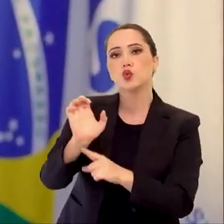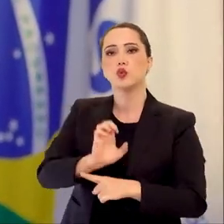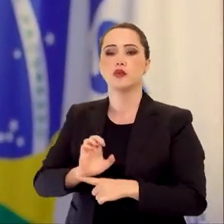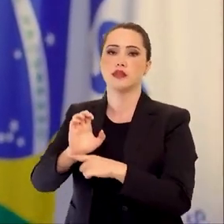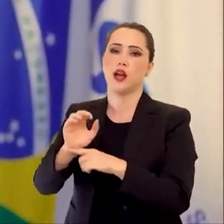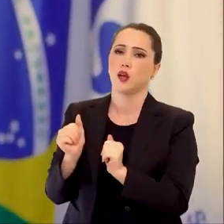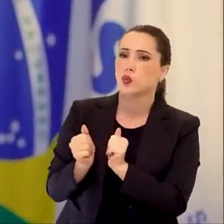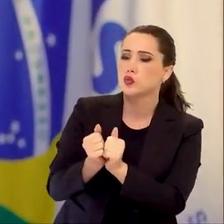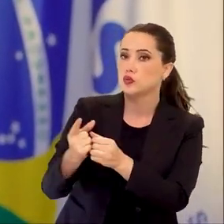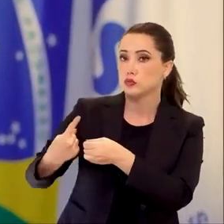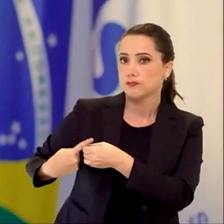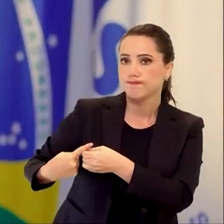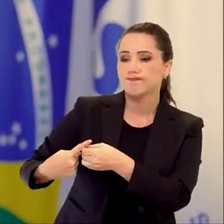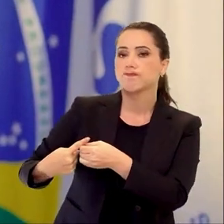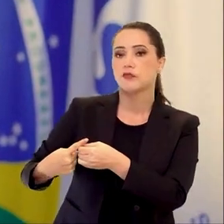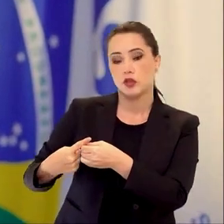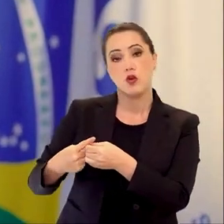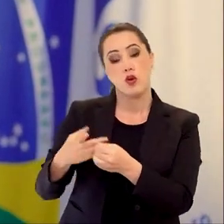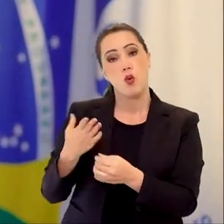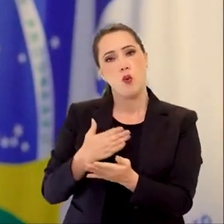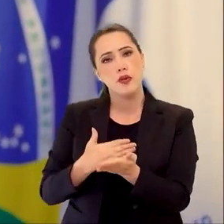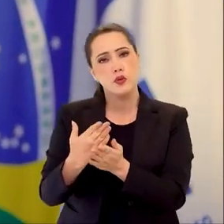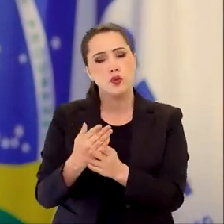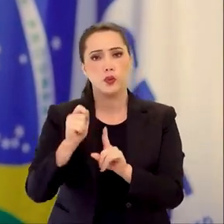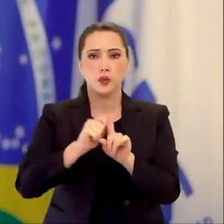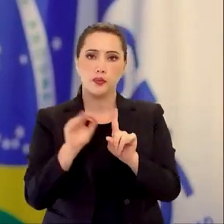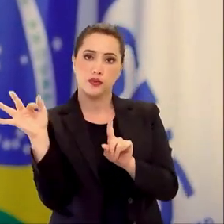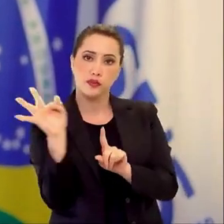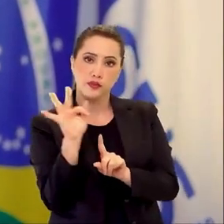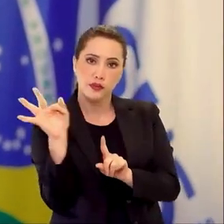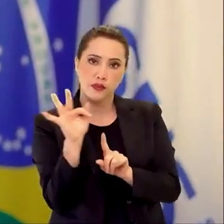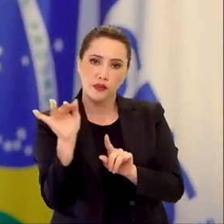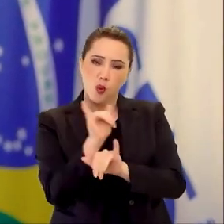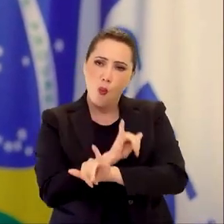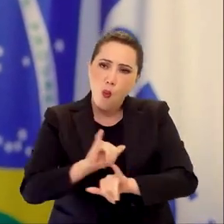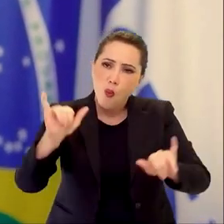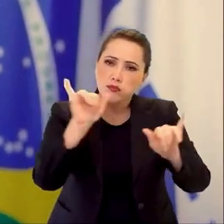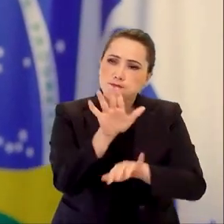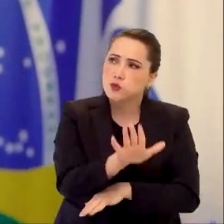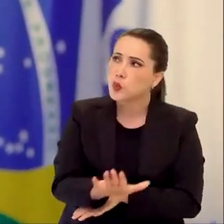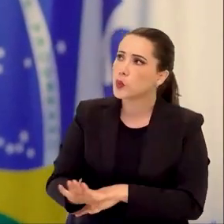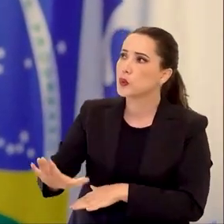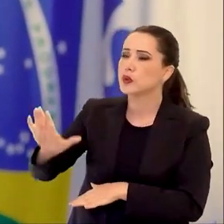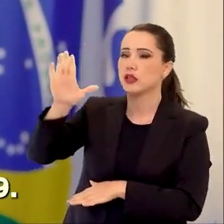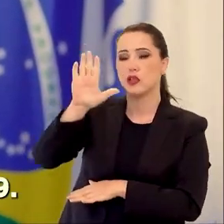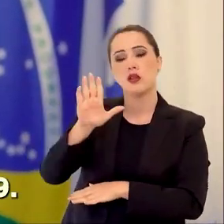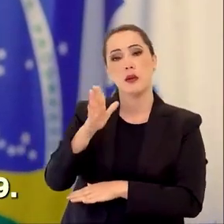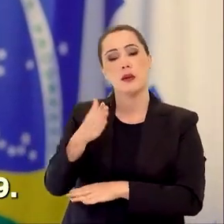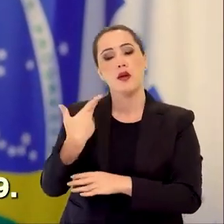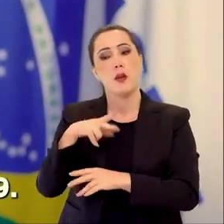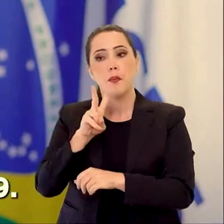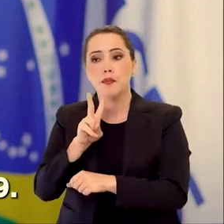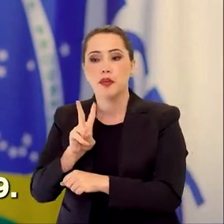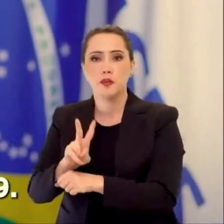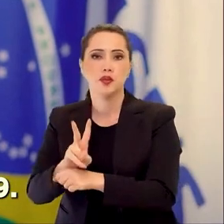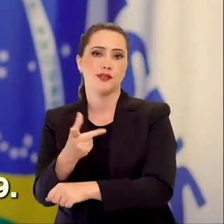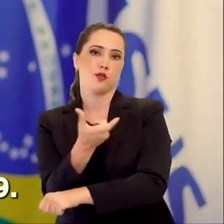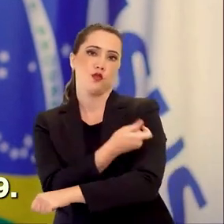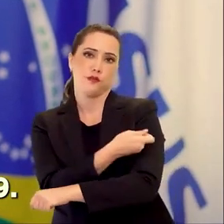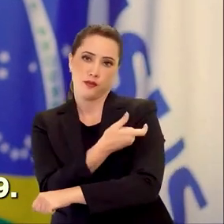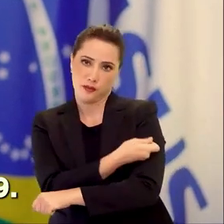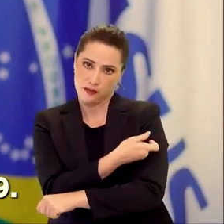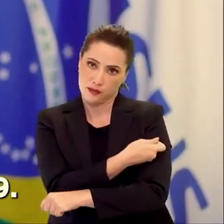de estados e municípios, realiza desde fevereiro um movimento nacional pela vacinação de